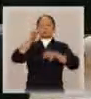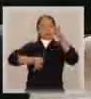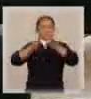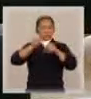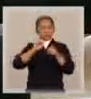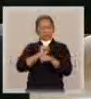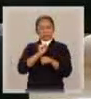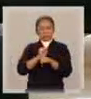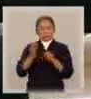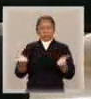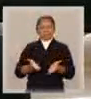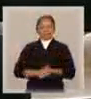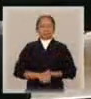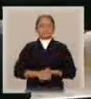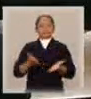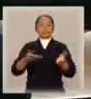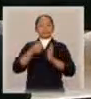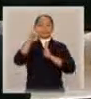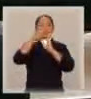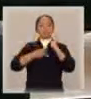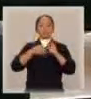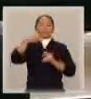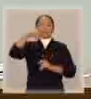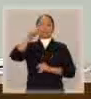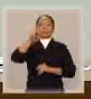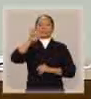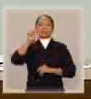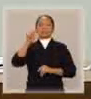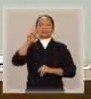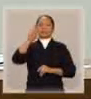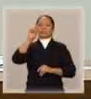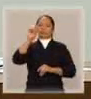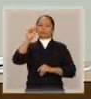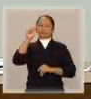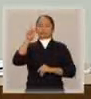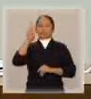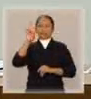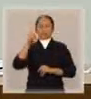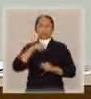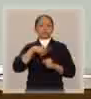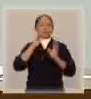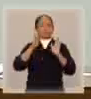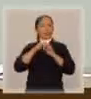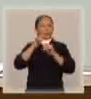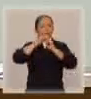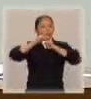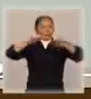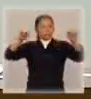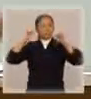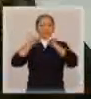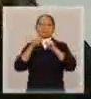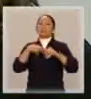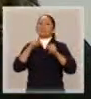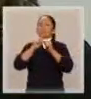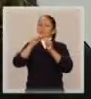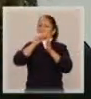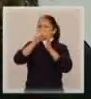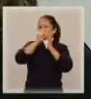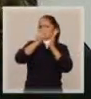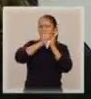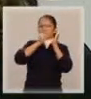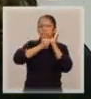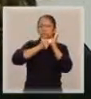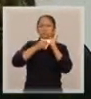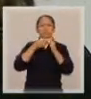A relatora do projeto, deputada Maria do Rosário, já adiantou que vai emitir um parecer favorável. Para